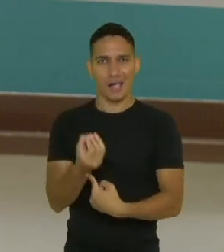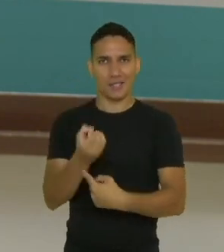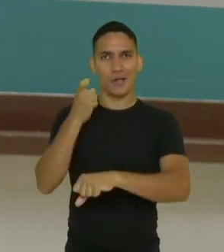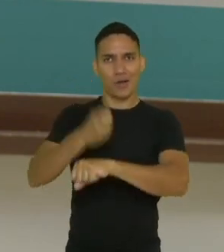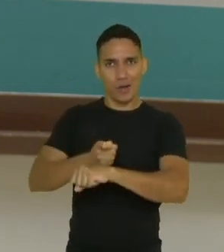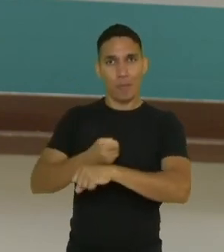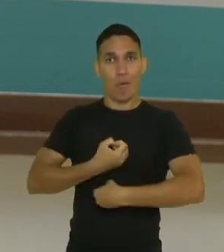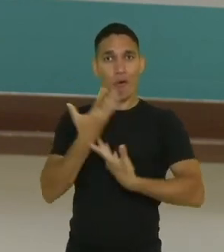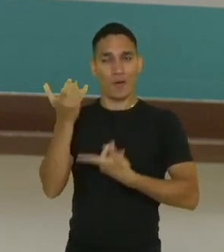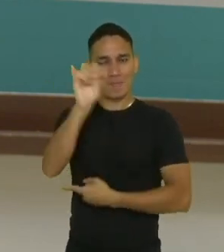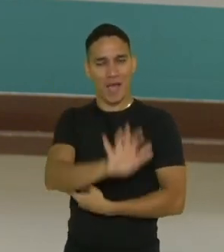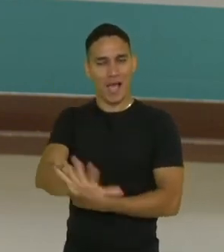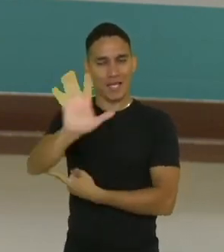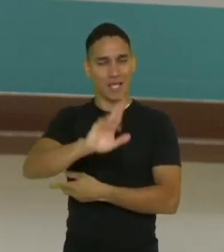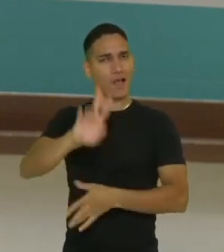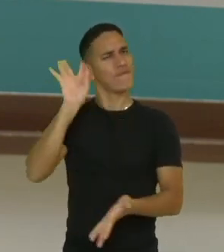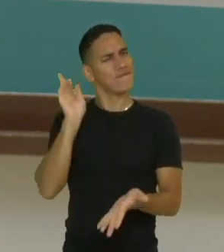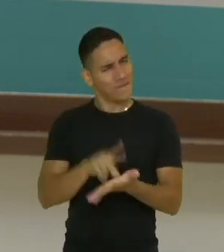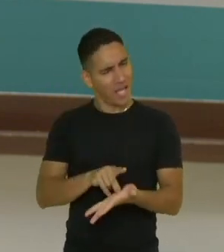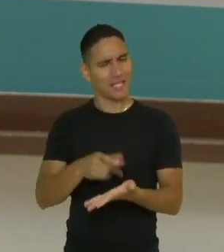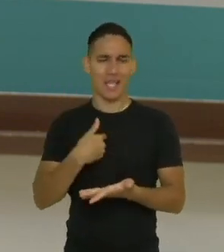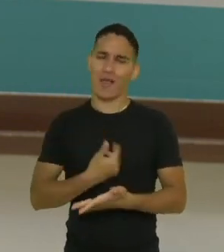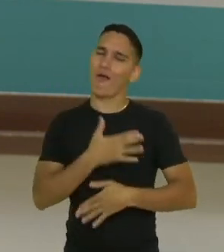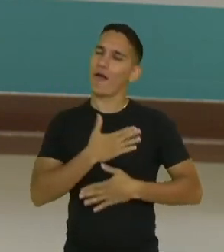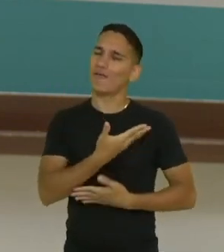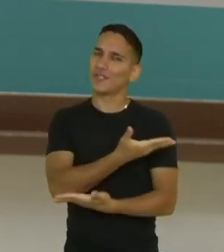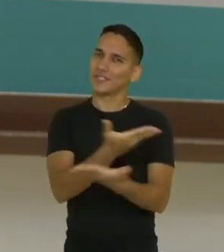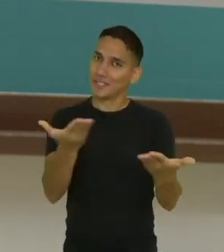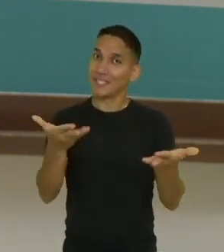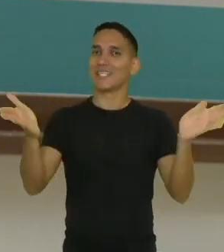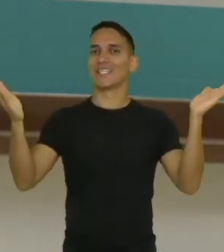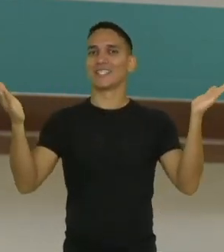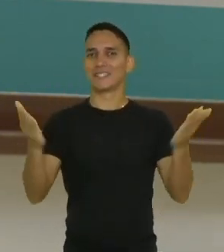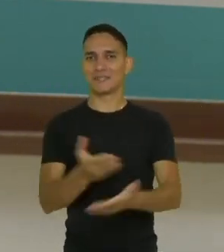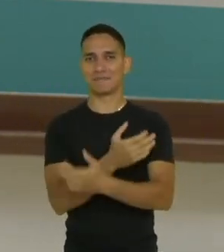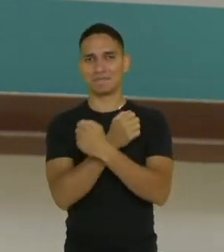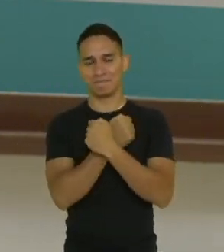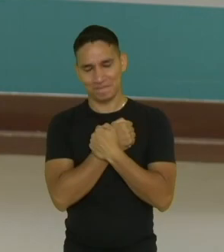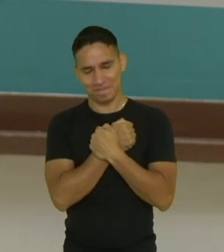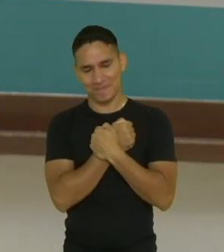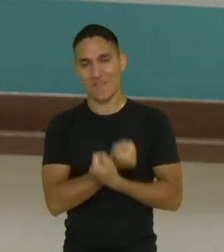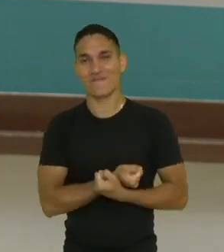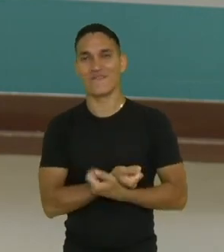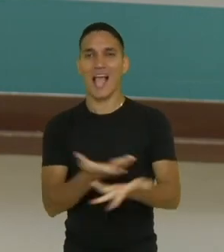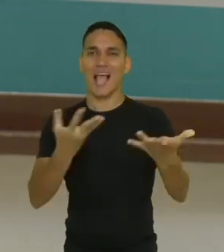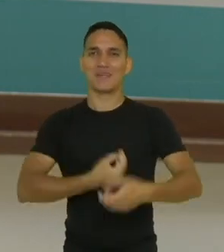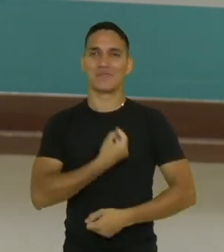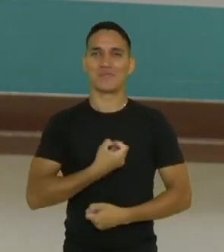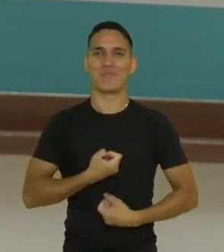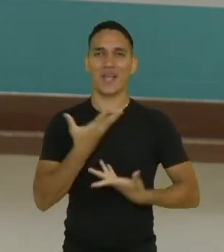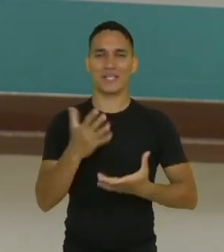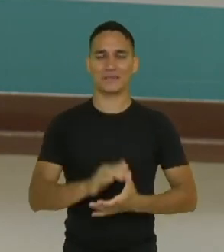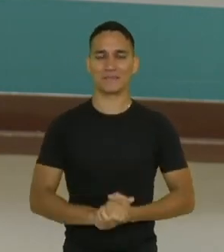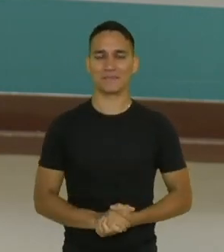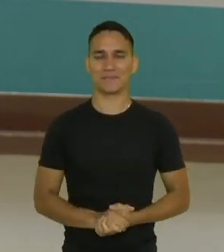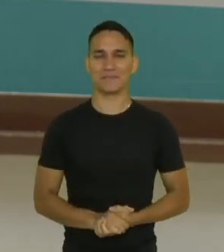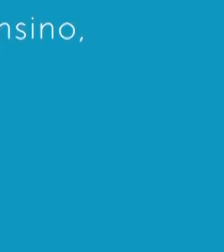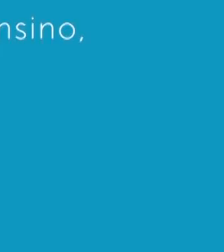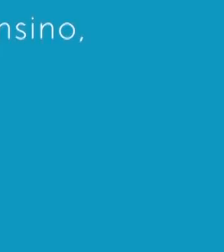poesia e imagem. Eu realmente espero que você tenha gostado e uma vida cheia de poesia para você.